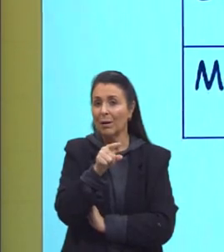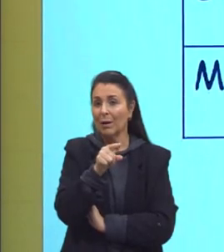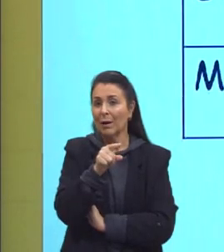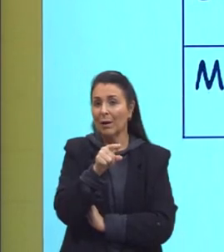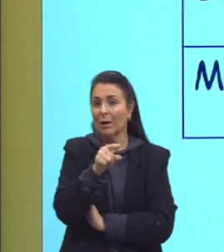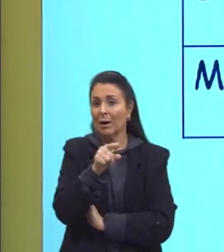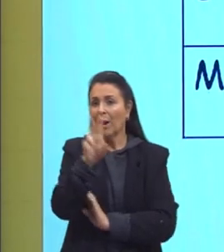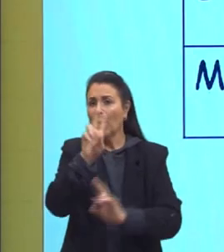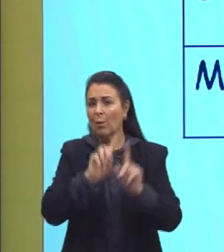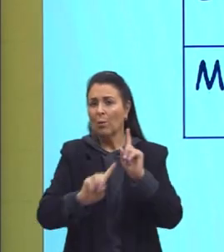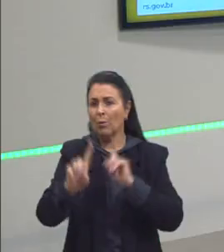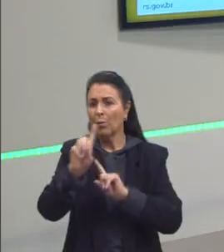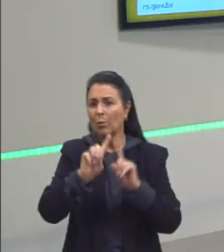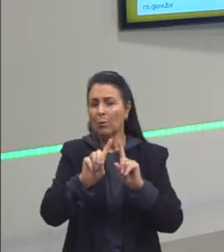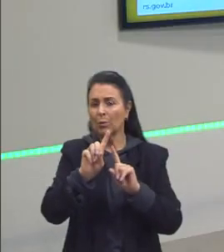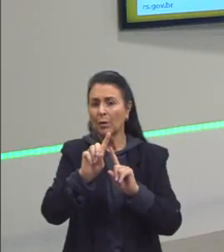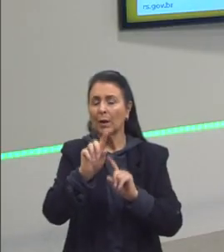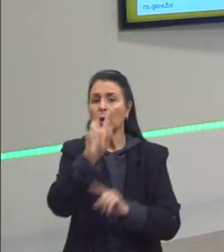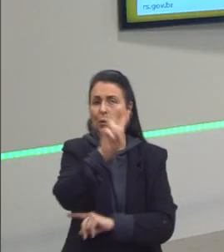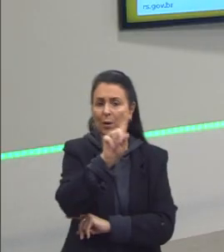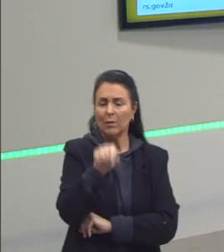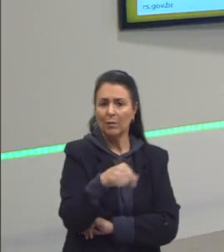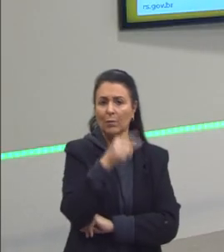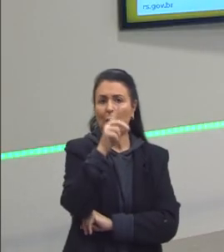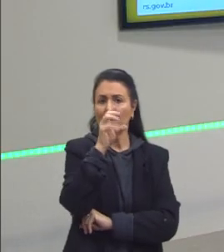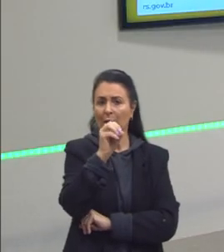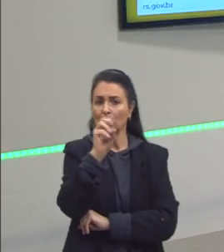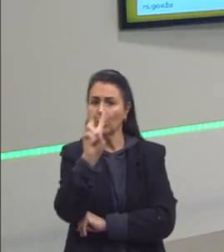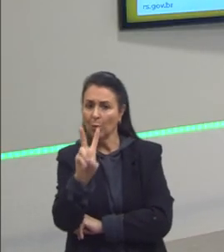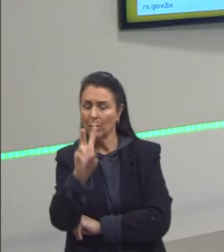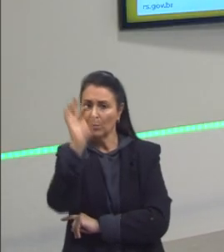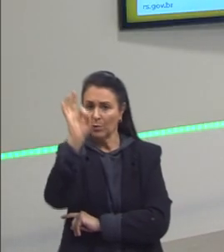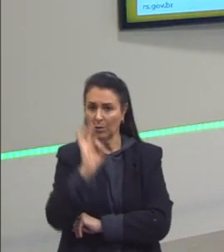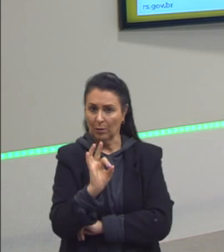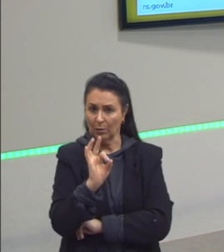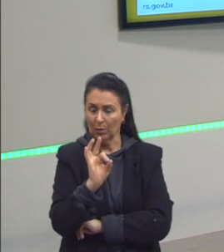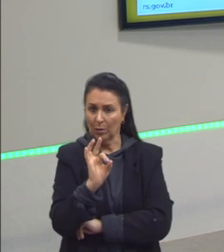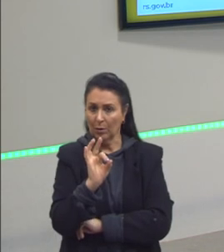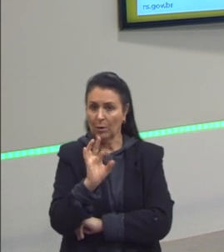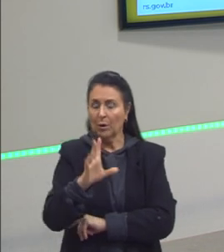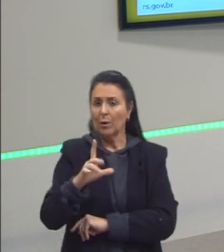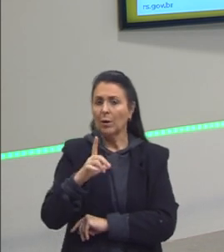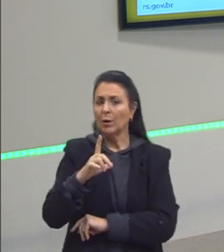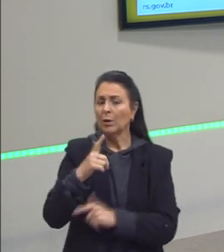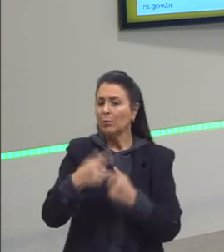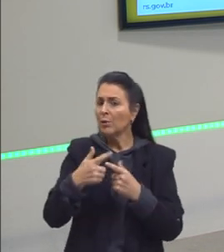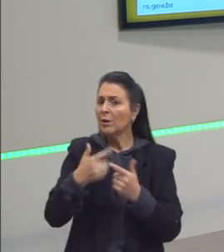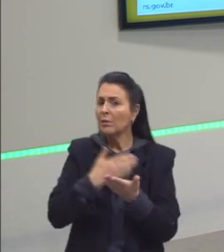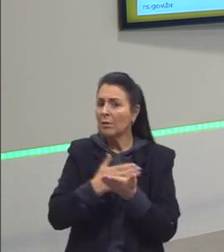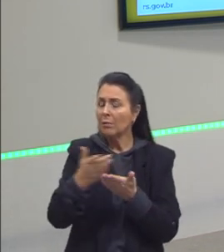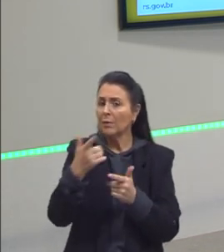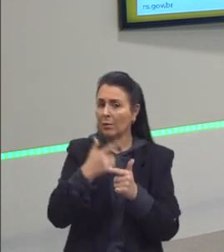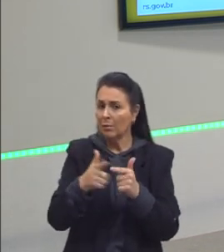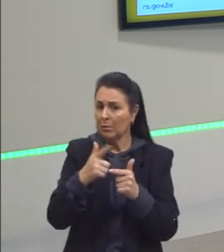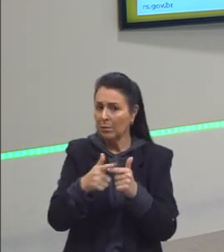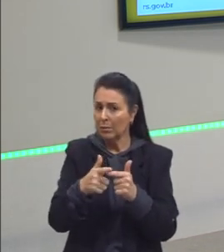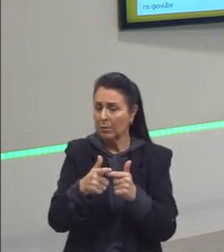pessoas que têm muita terra relacionada a isso. O vai ter problema dessa questão?